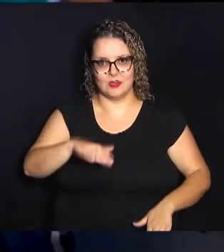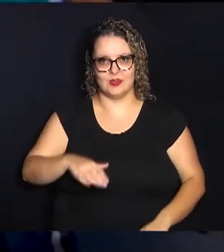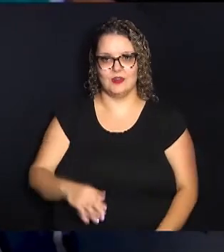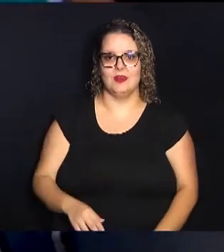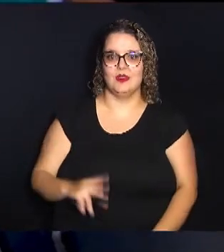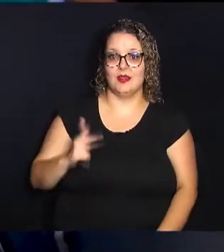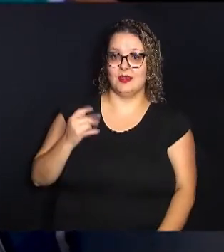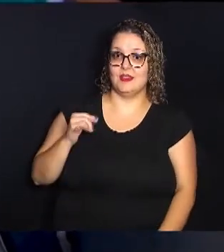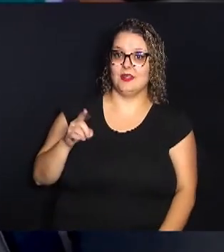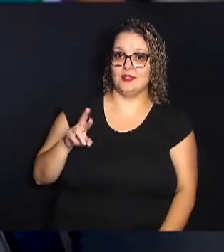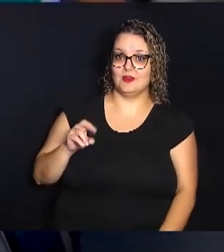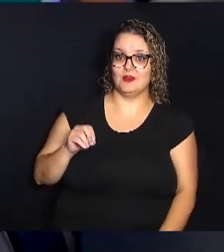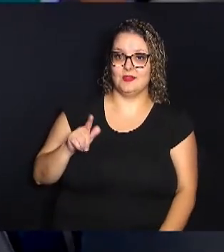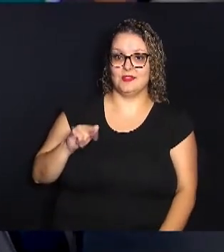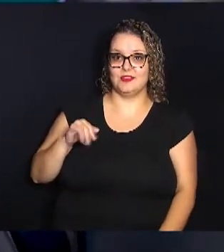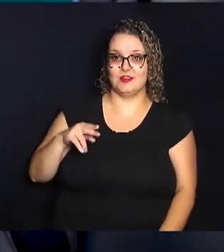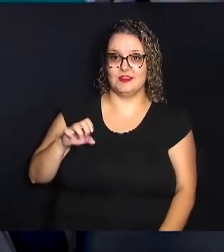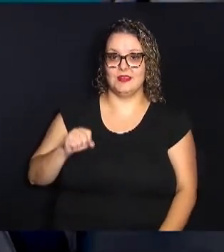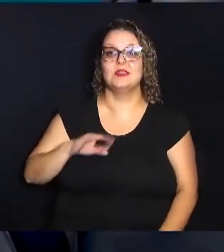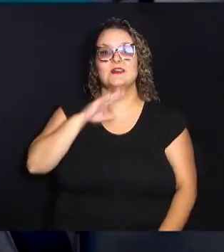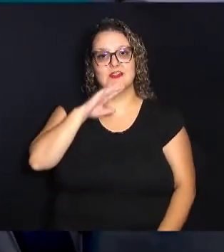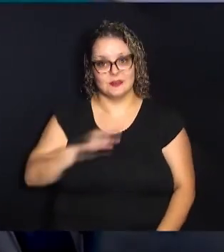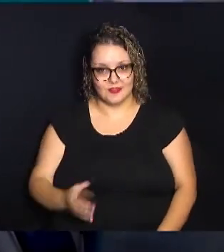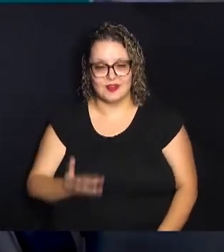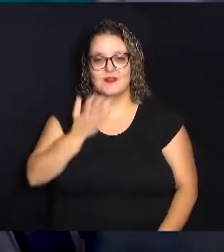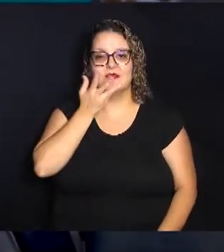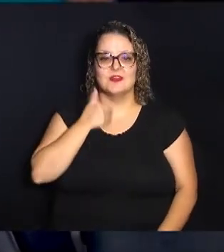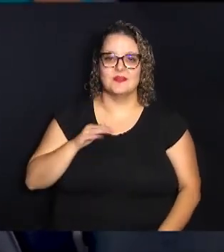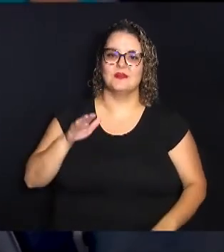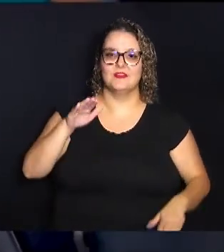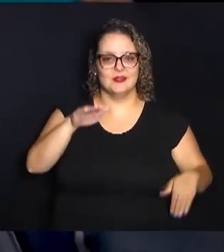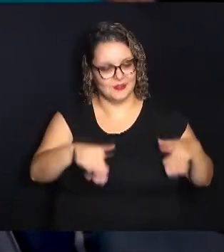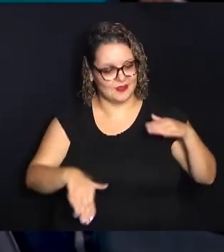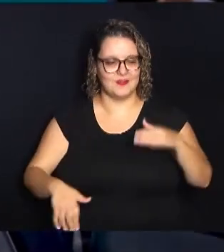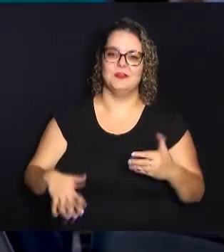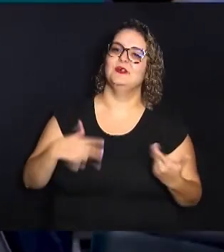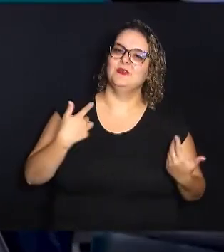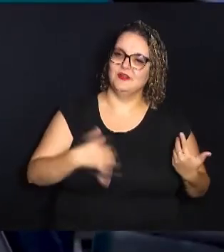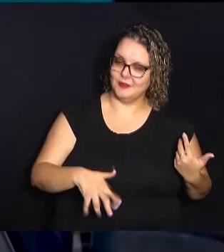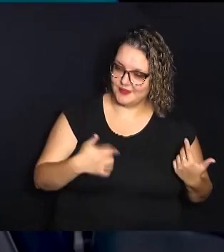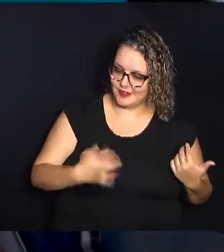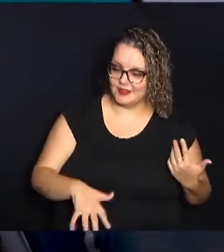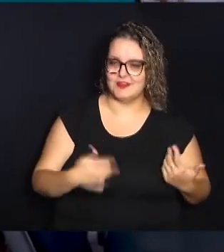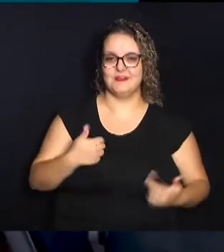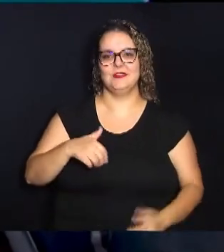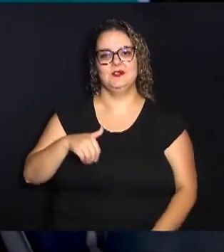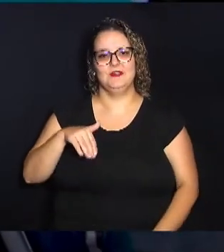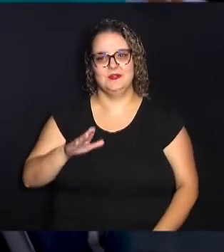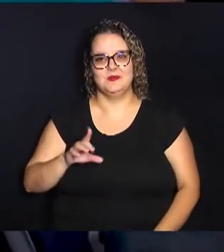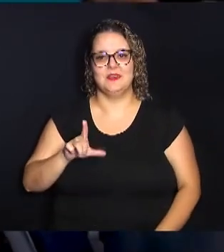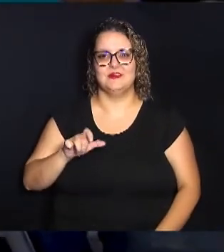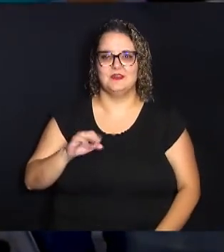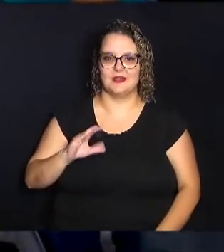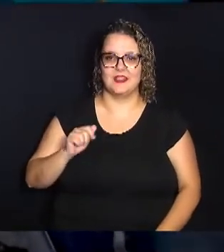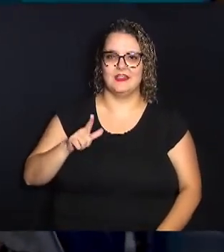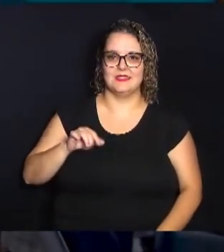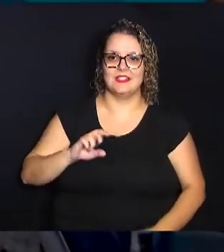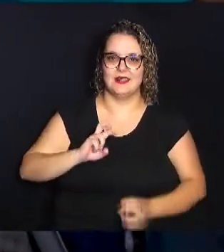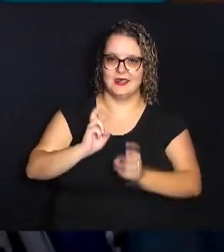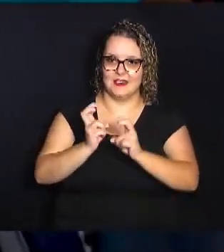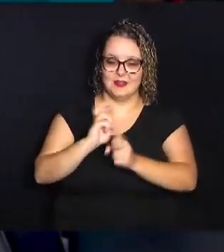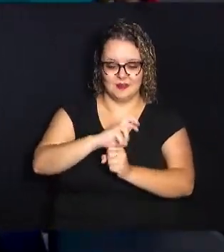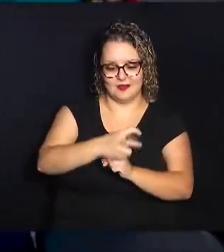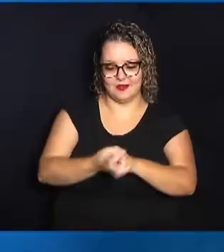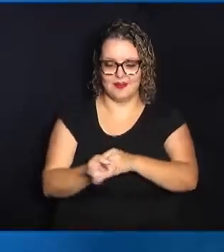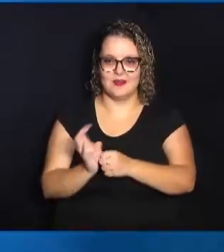hidroginástica. No período da tarde, eu volto com as crianças de novo. Natação, violão, mais localizado e pilates. Então, a